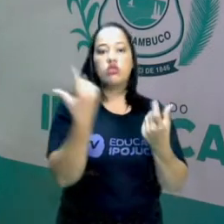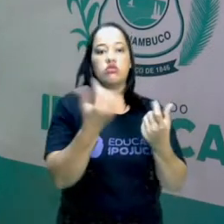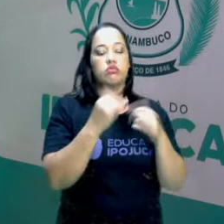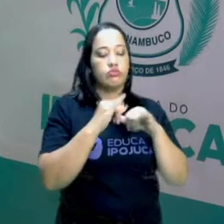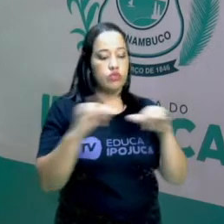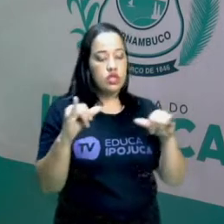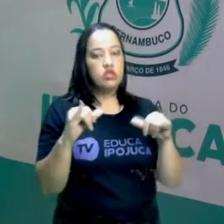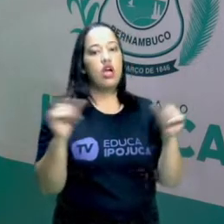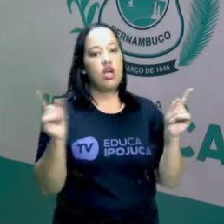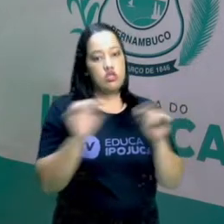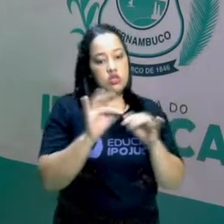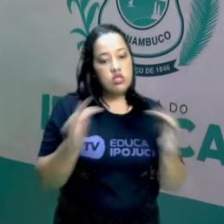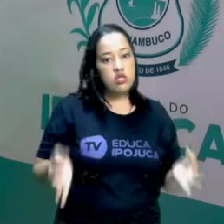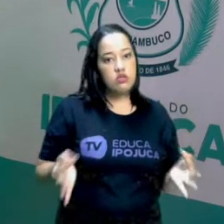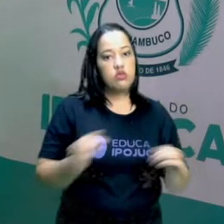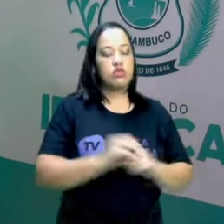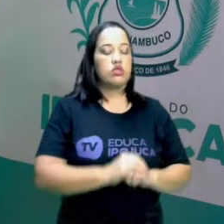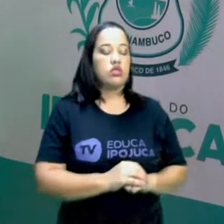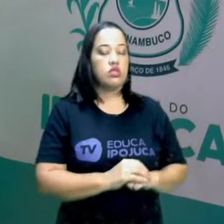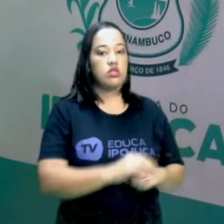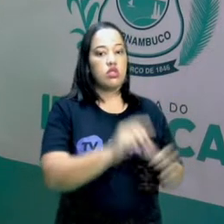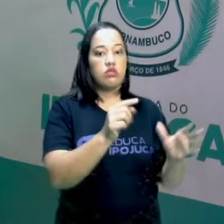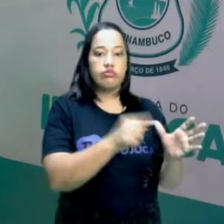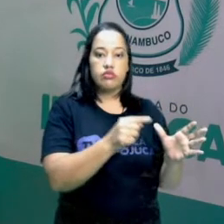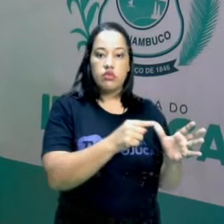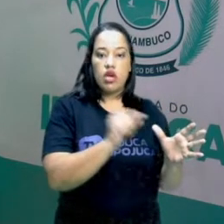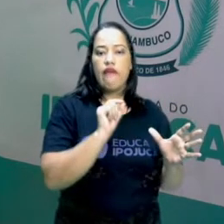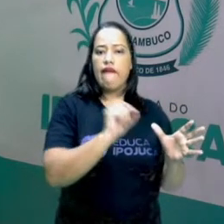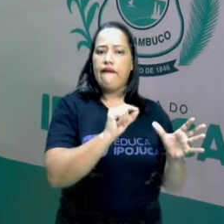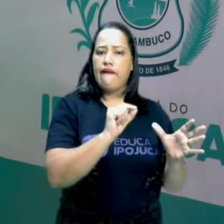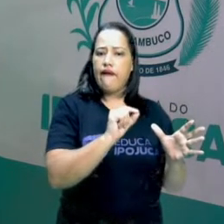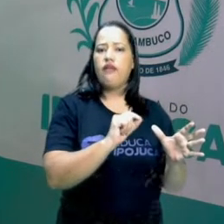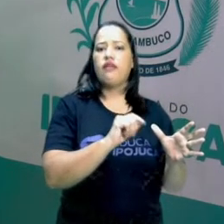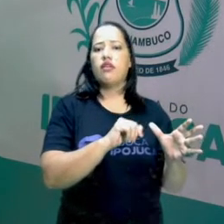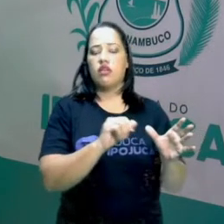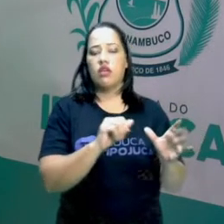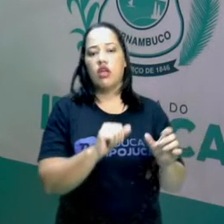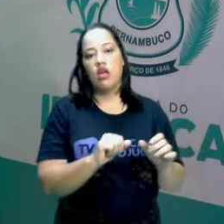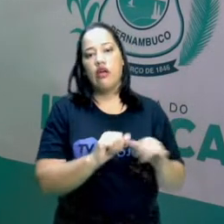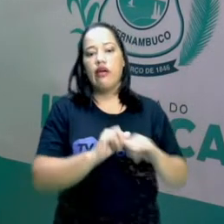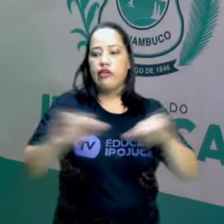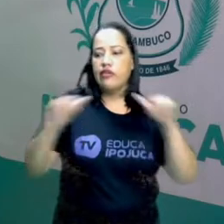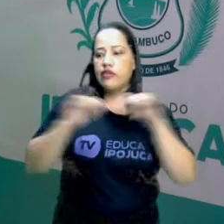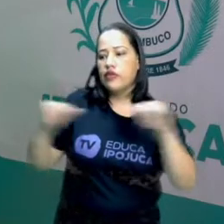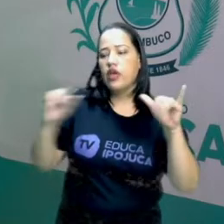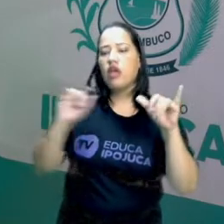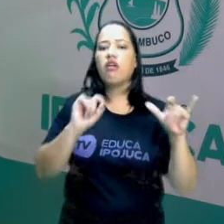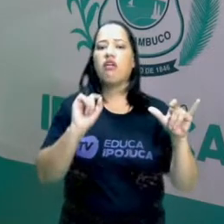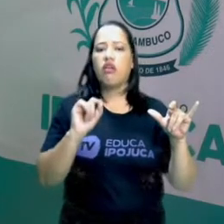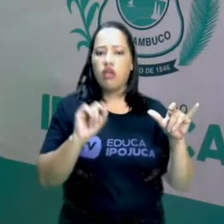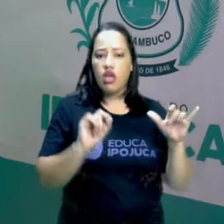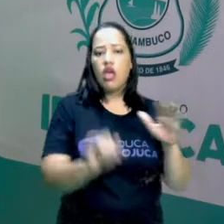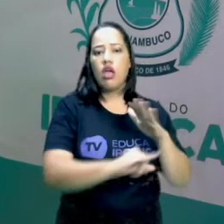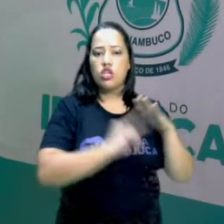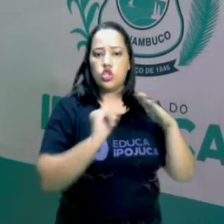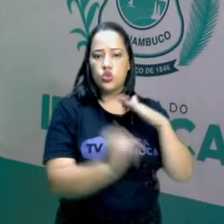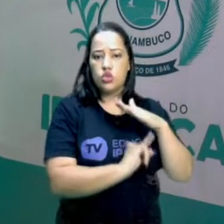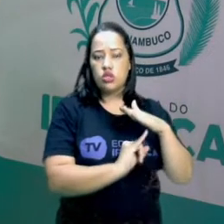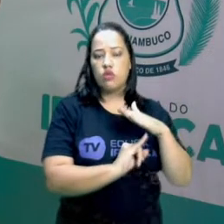quem está promovendo, que é justamente o órgão que está promovendo a campanha.